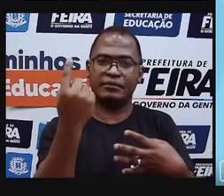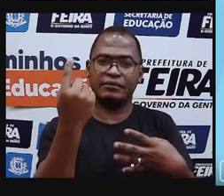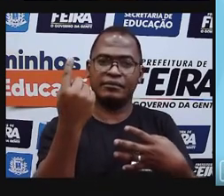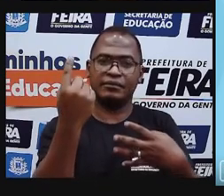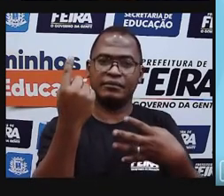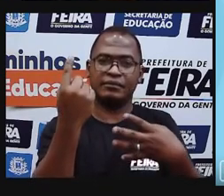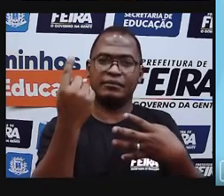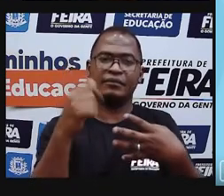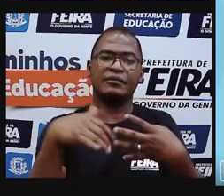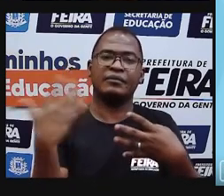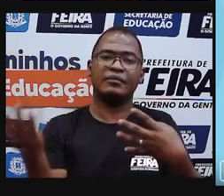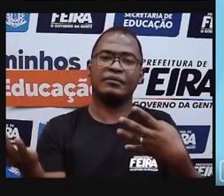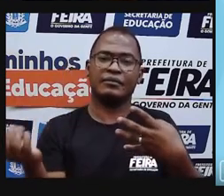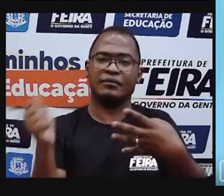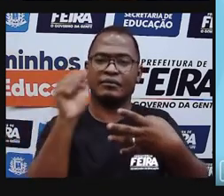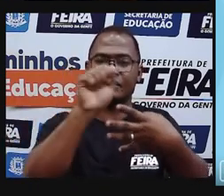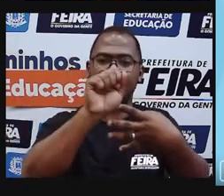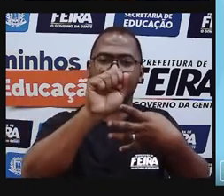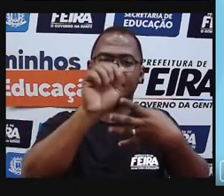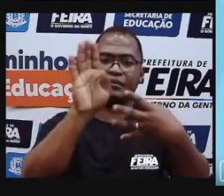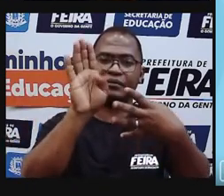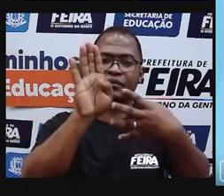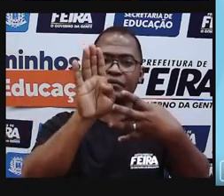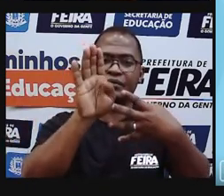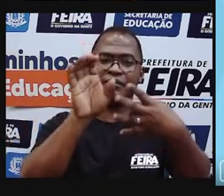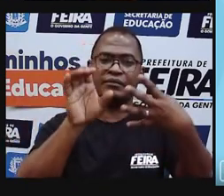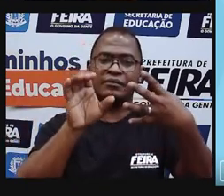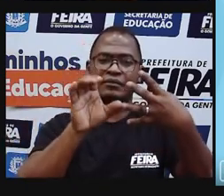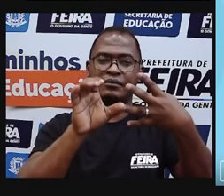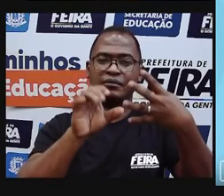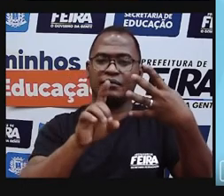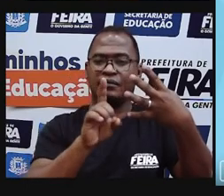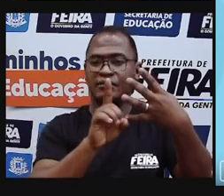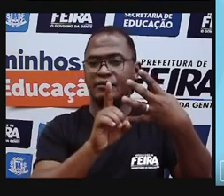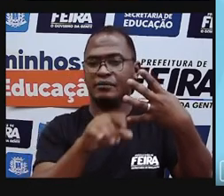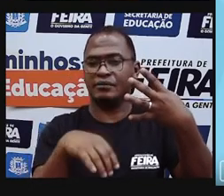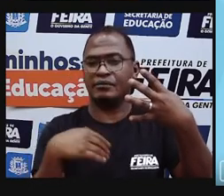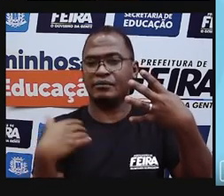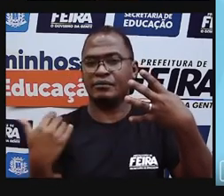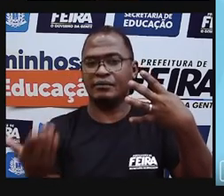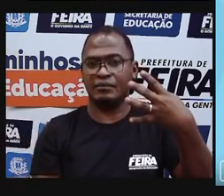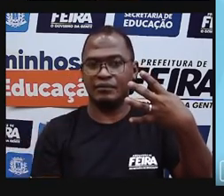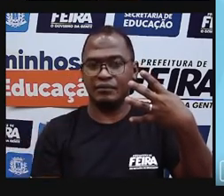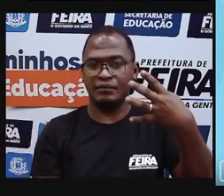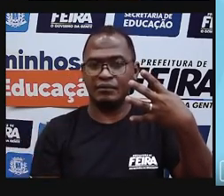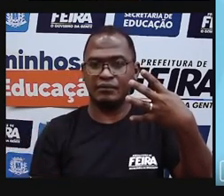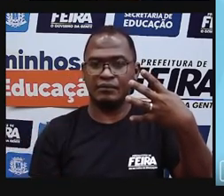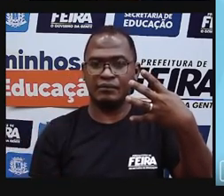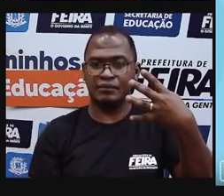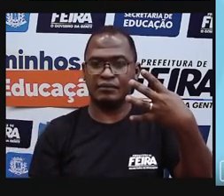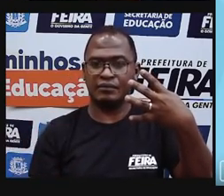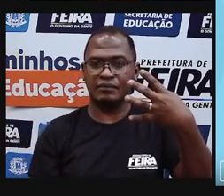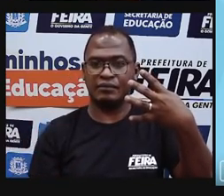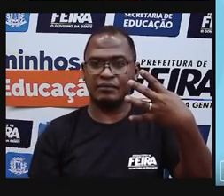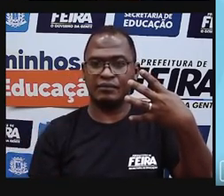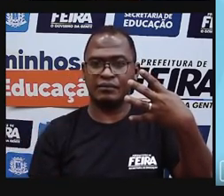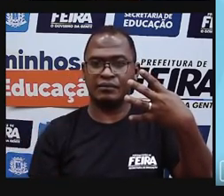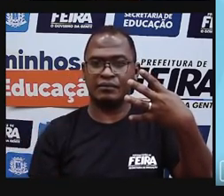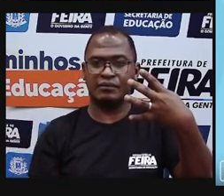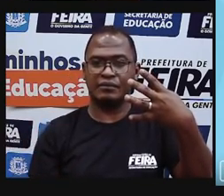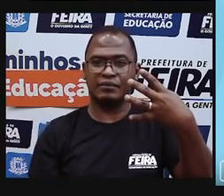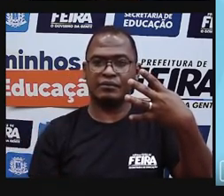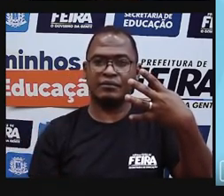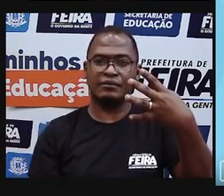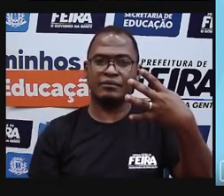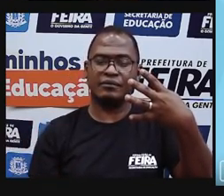quinhentos e São sete dezenas e seis unidades, setenta e seis? Não. Uma unidade de milhar?